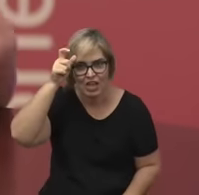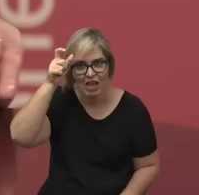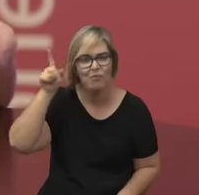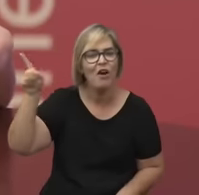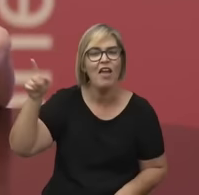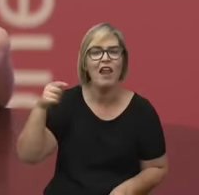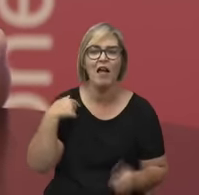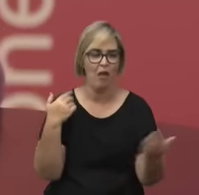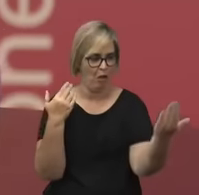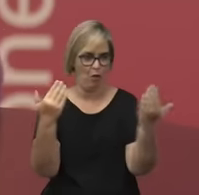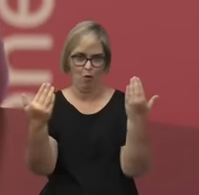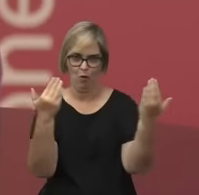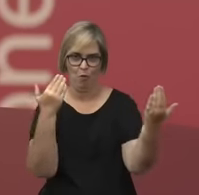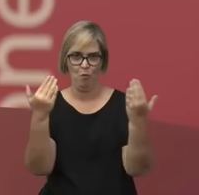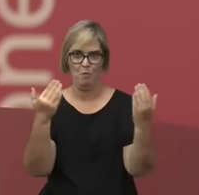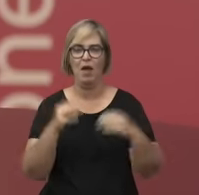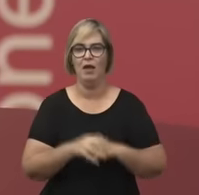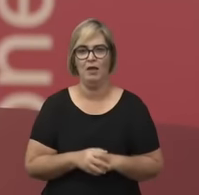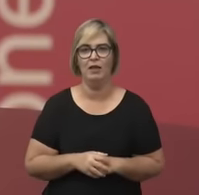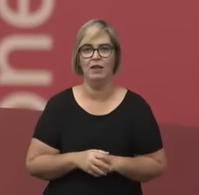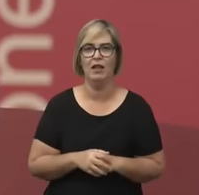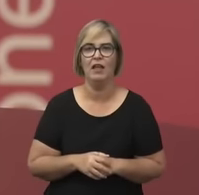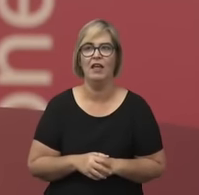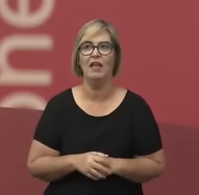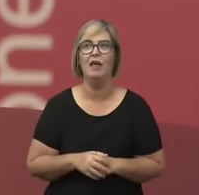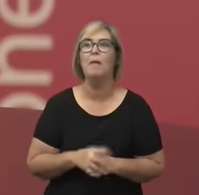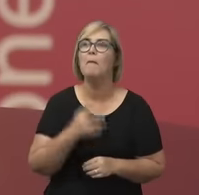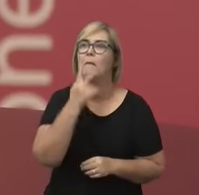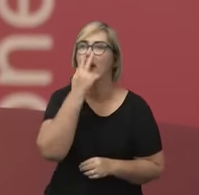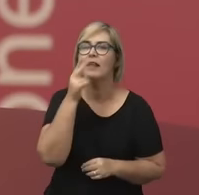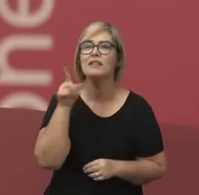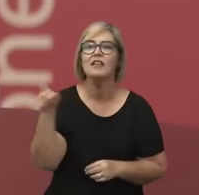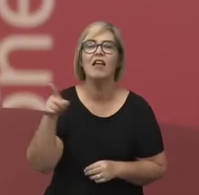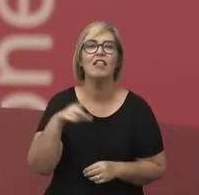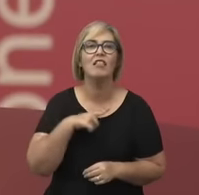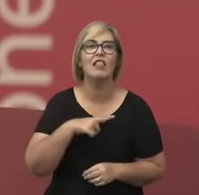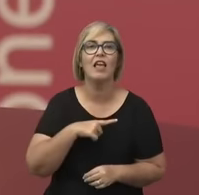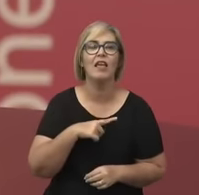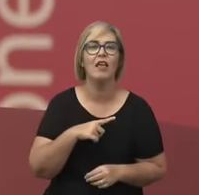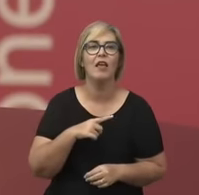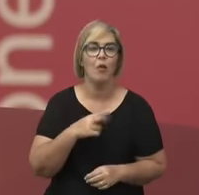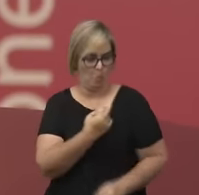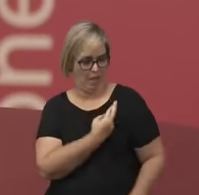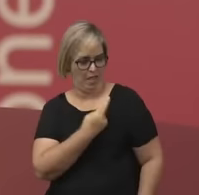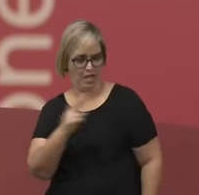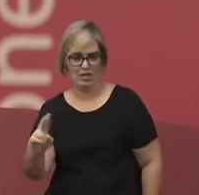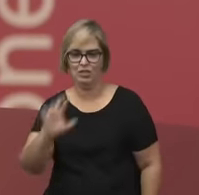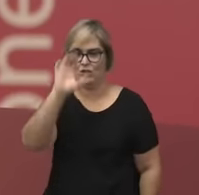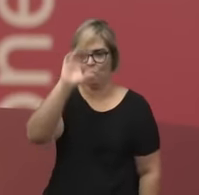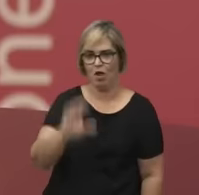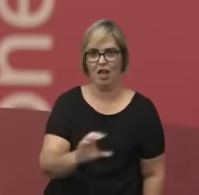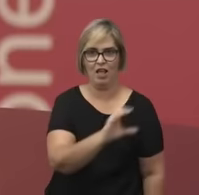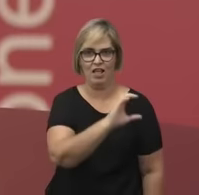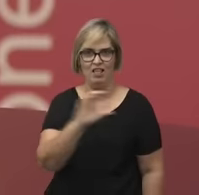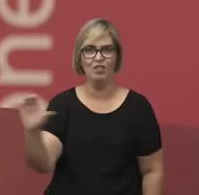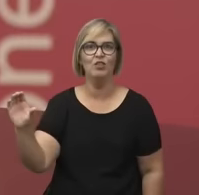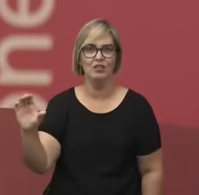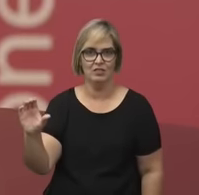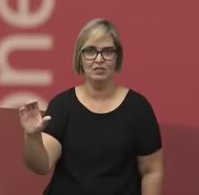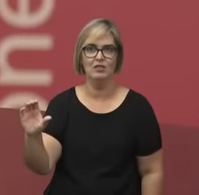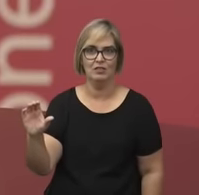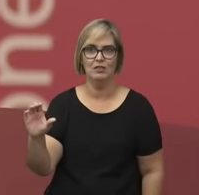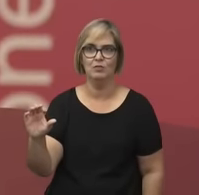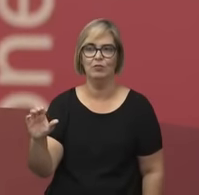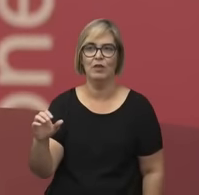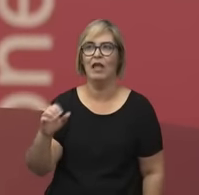mostra nos seus escritos de cristianismo, o catolicismo se torna uma cola social. Faz parte do vocabulário de fundação do